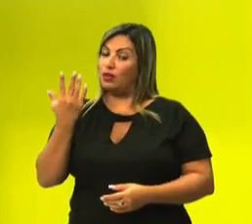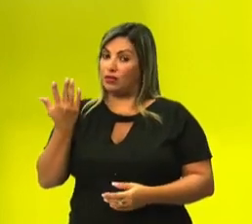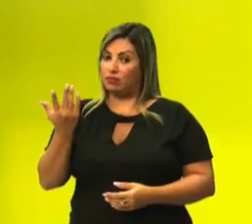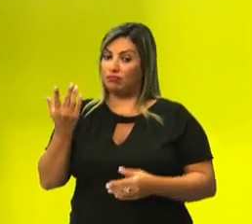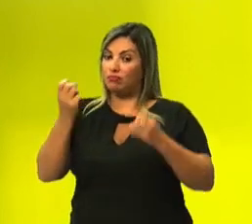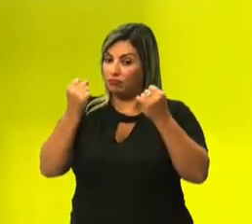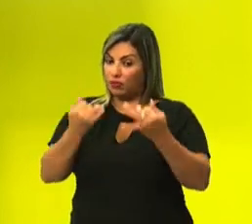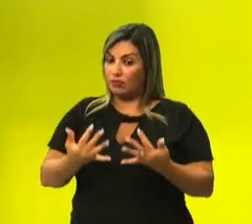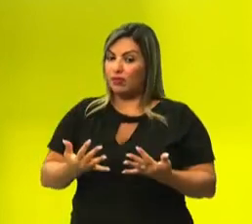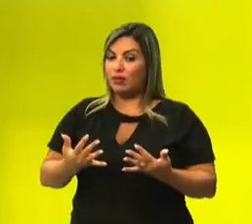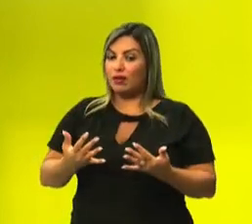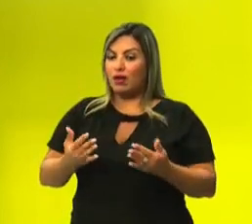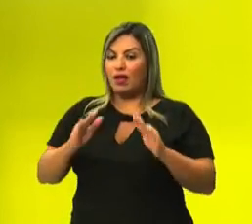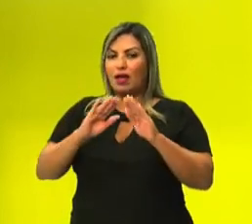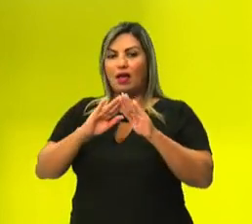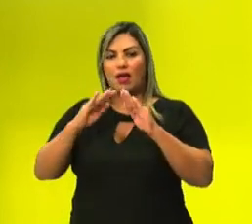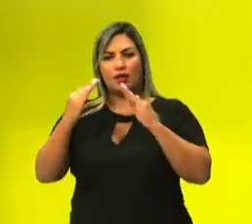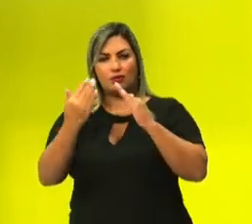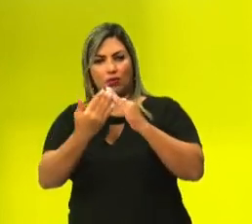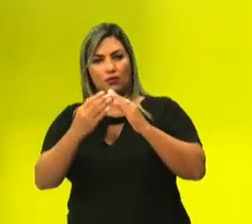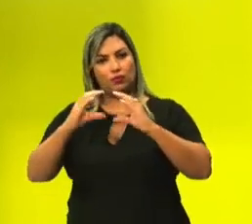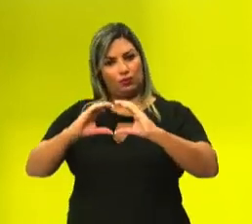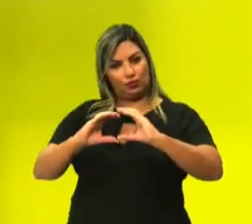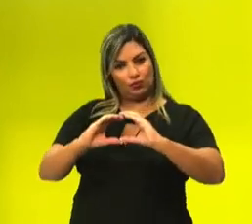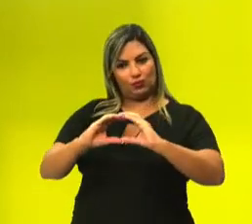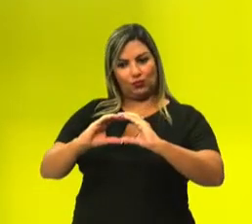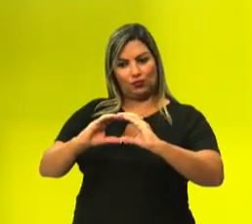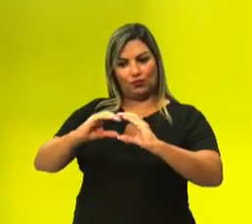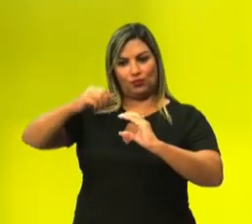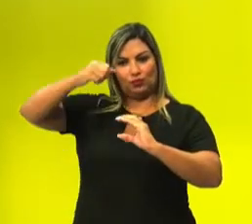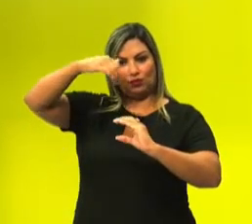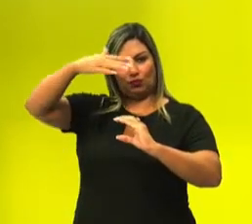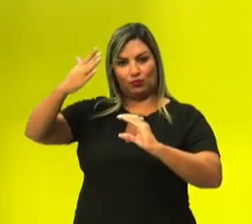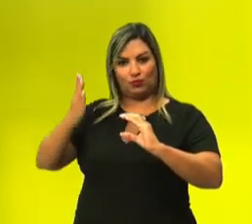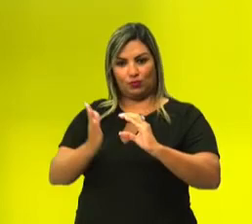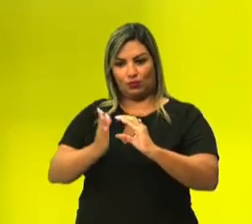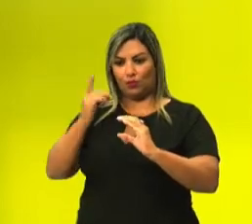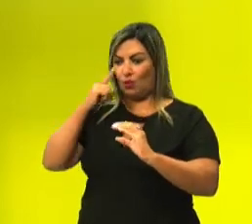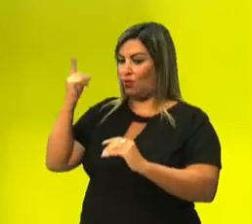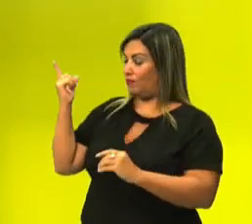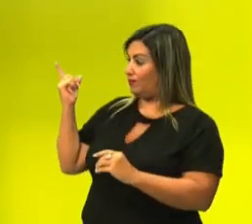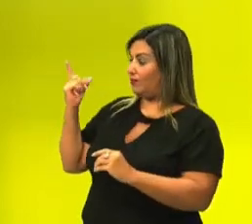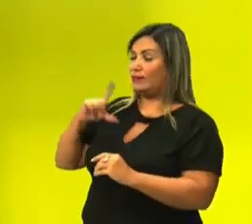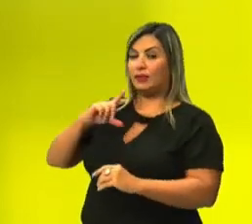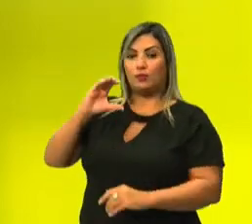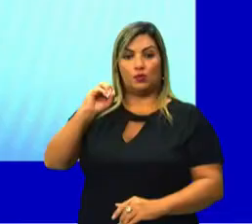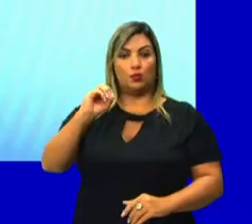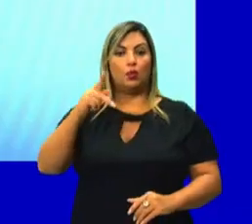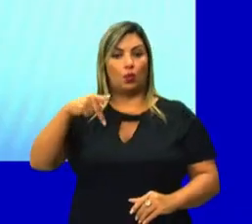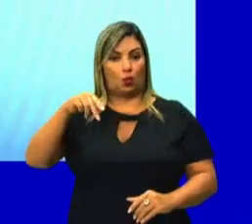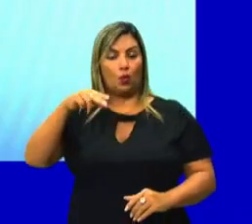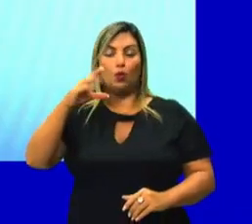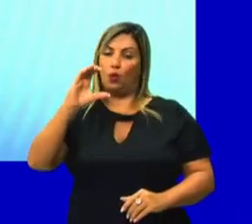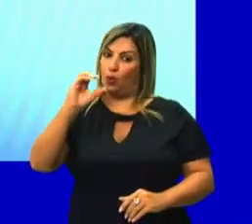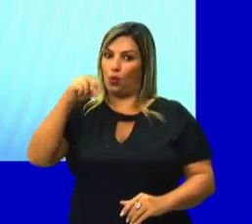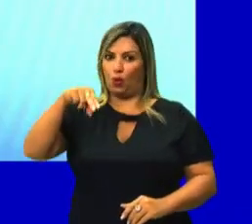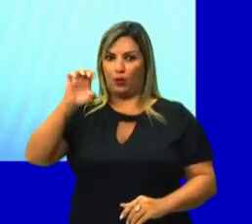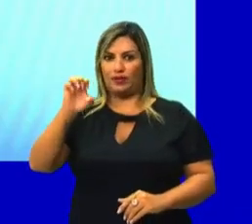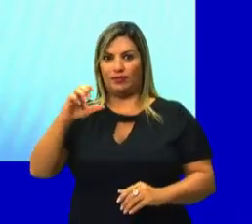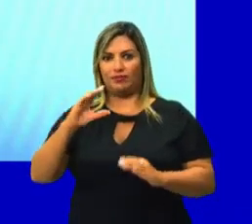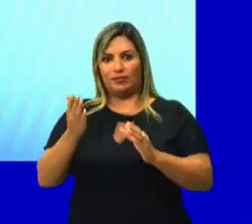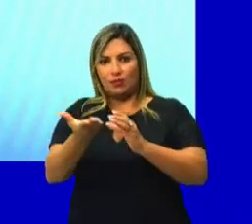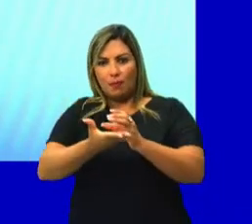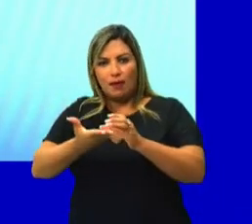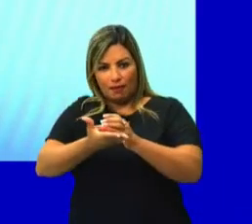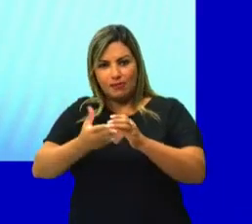de corpos redondos, né? A planificação desses corpos redondos. Aqui a gente tem o cone, que são sólidos formados por